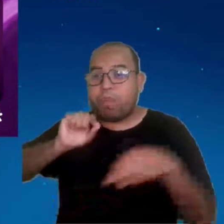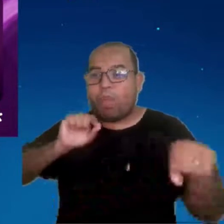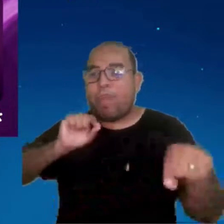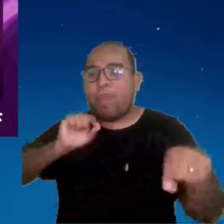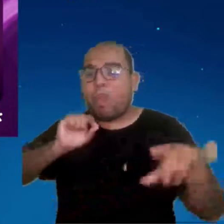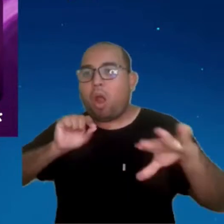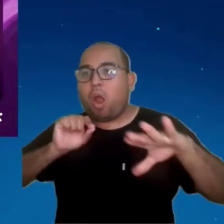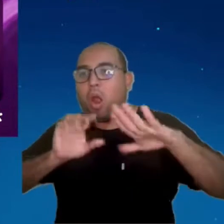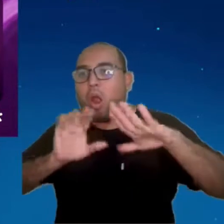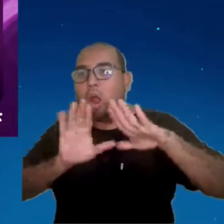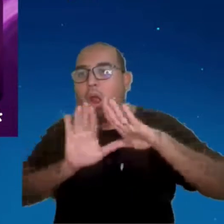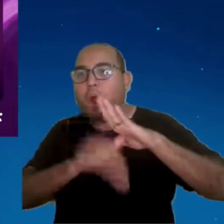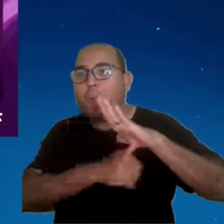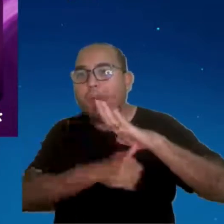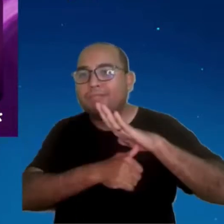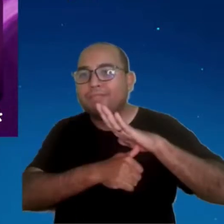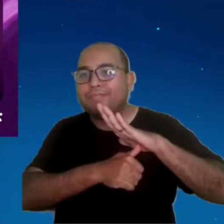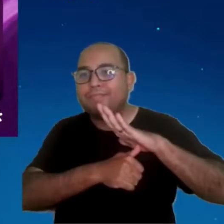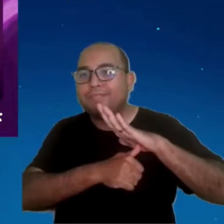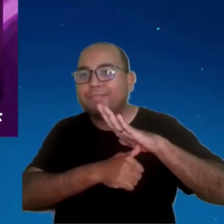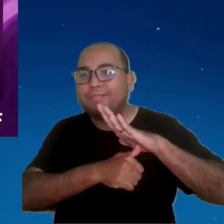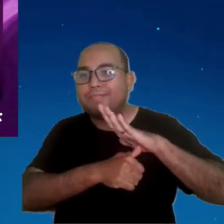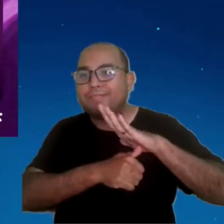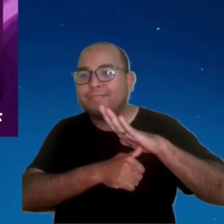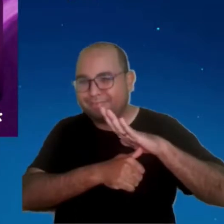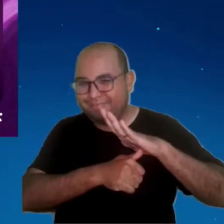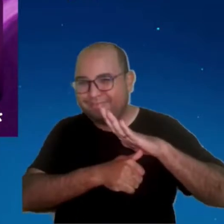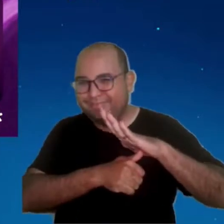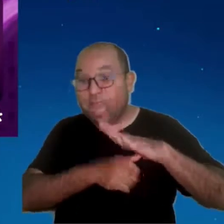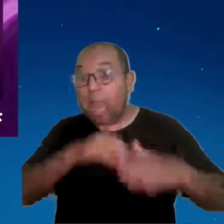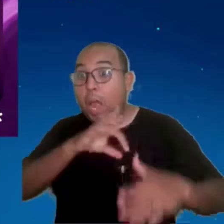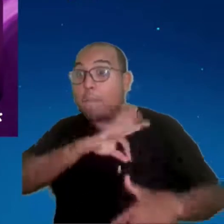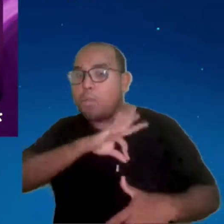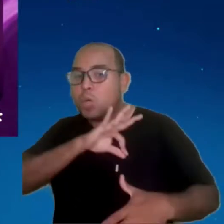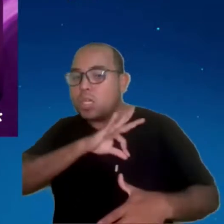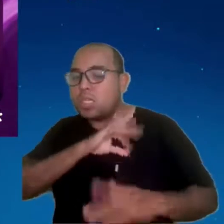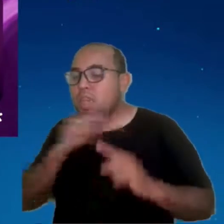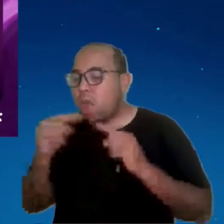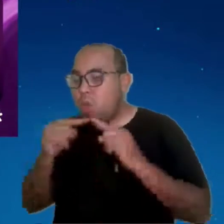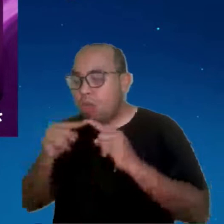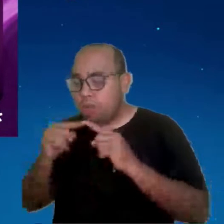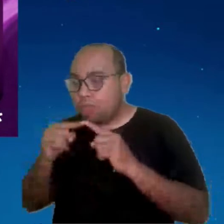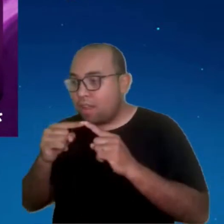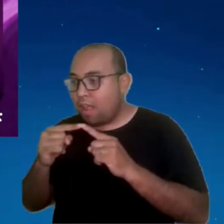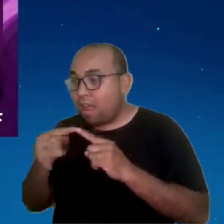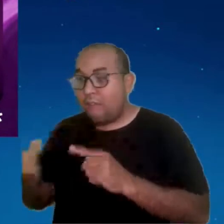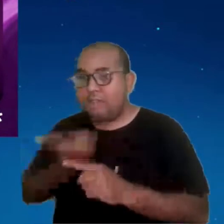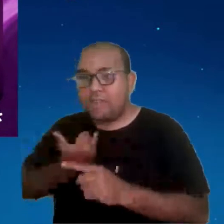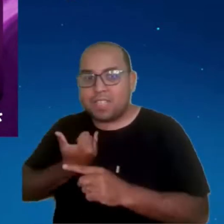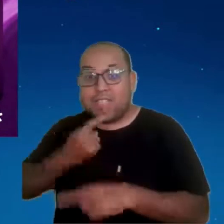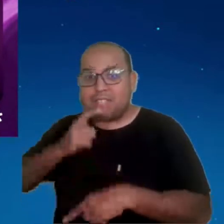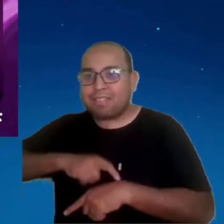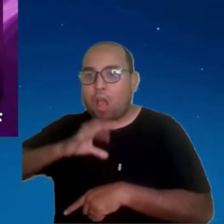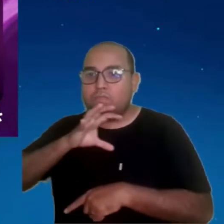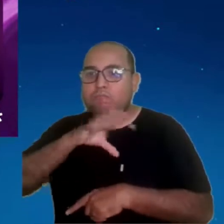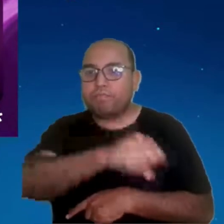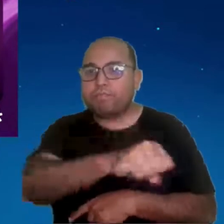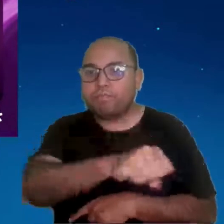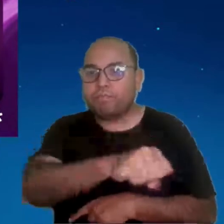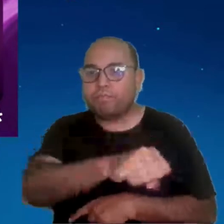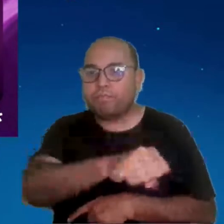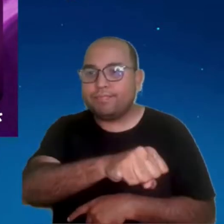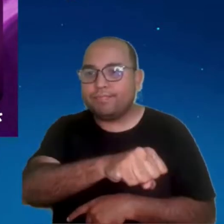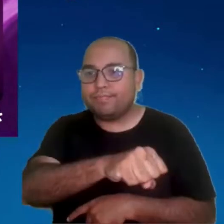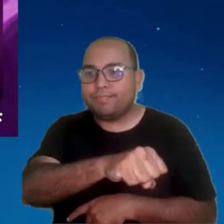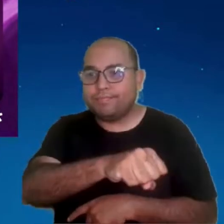E o carro está parado. E se você tiver uma viatura conexão no local, você já faz a apreensão do veículo. Isso